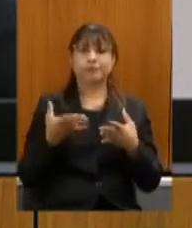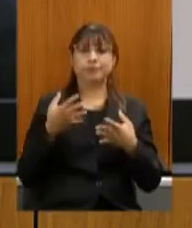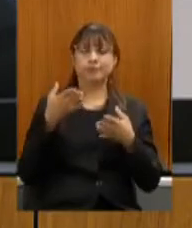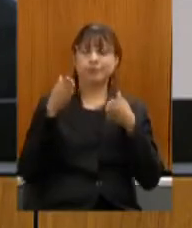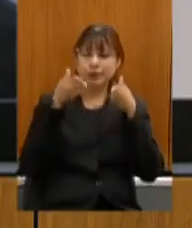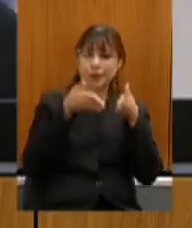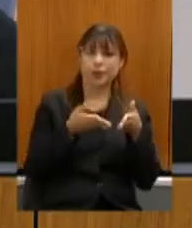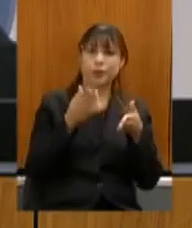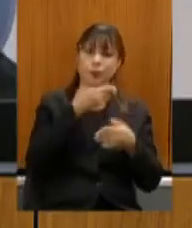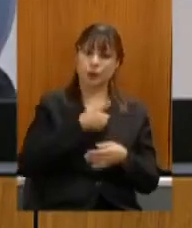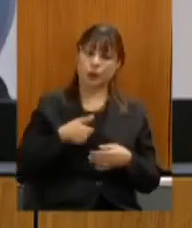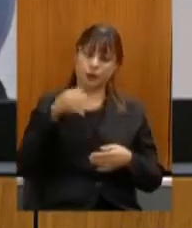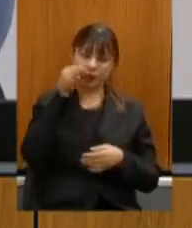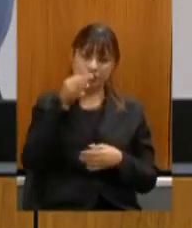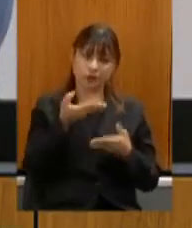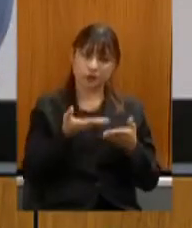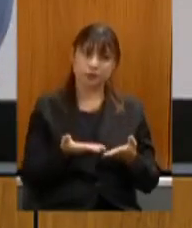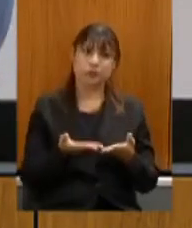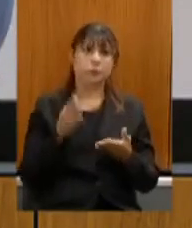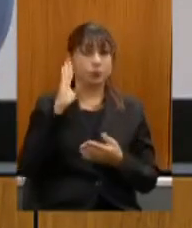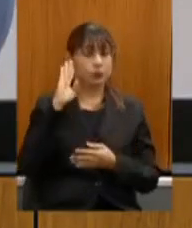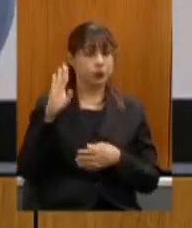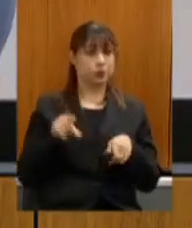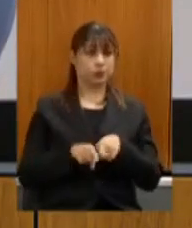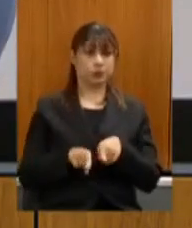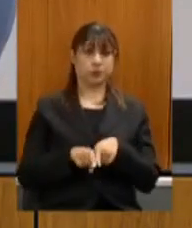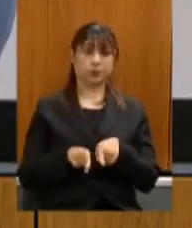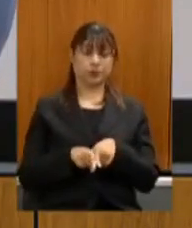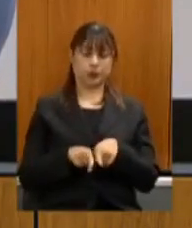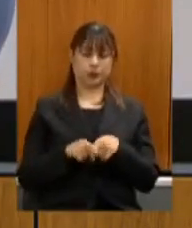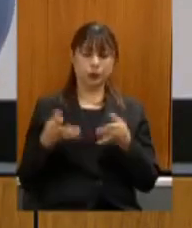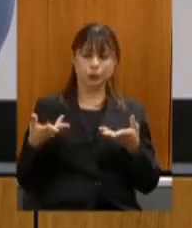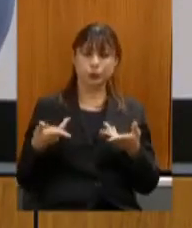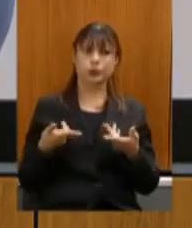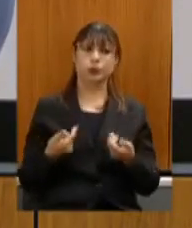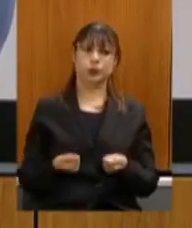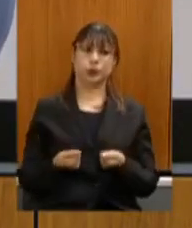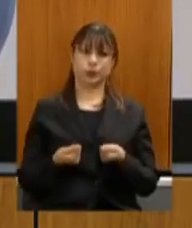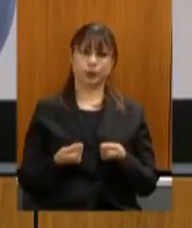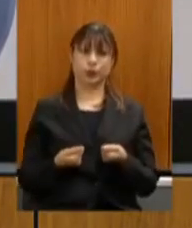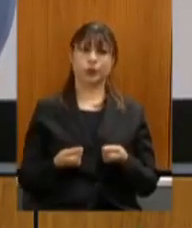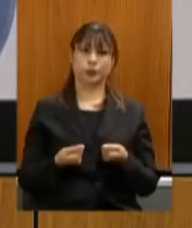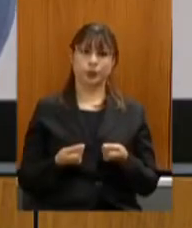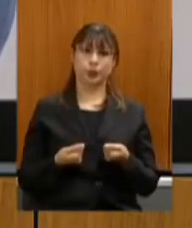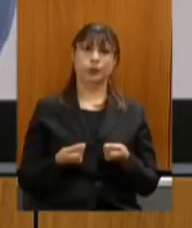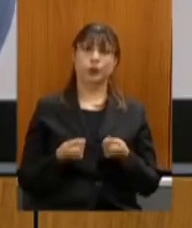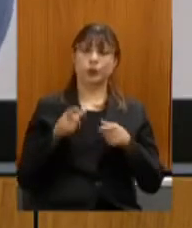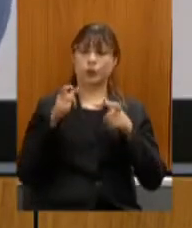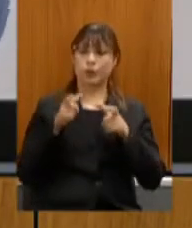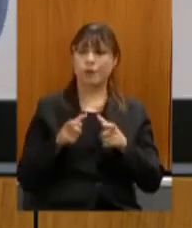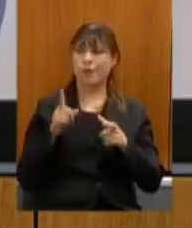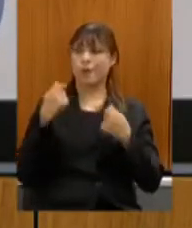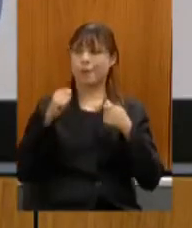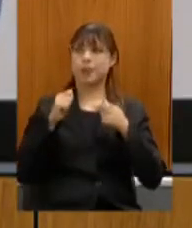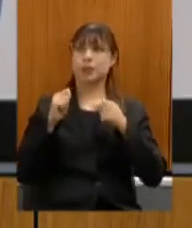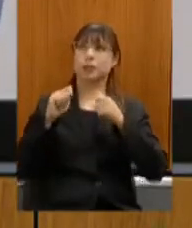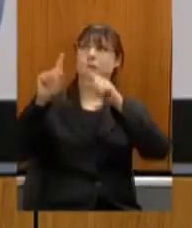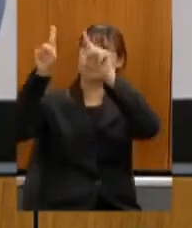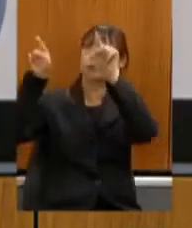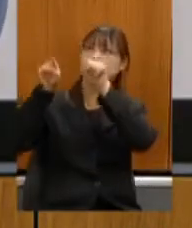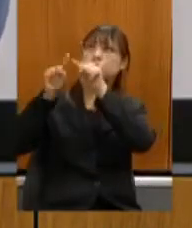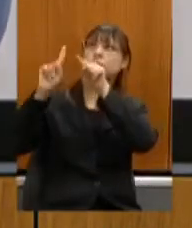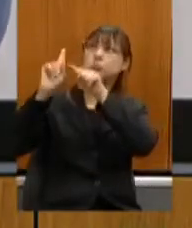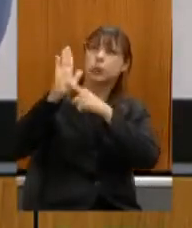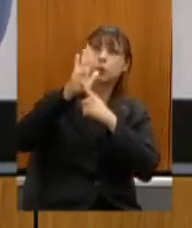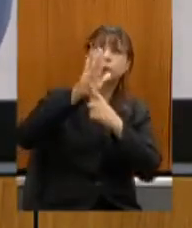do governo e sobretudo no aprimoramento de sinalização porque